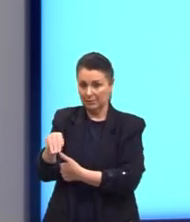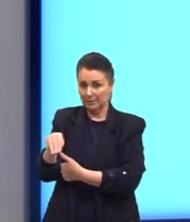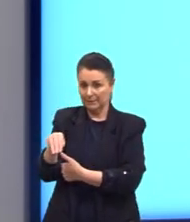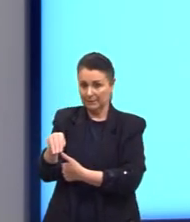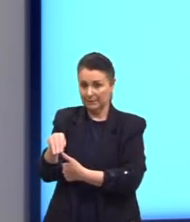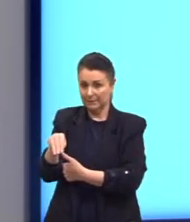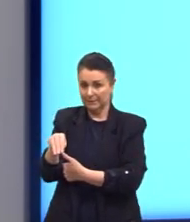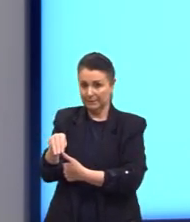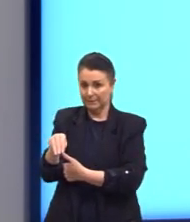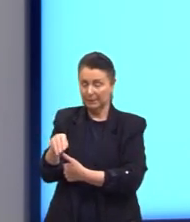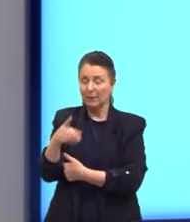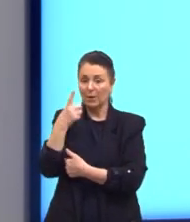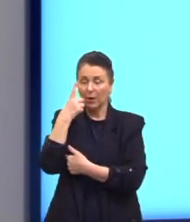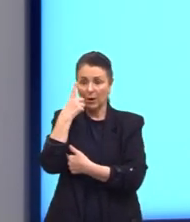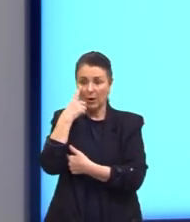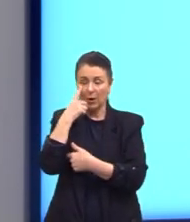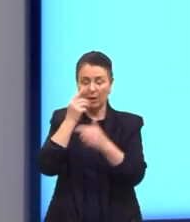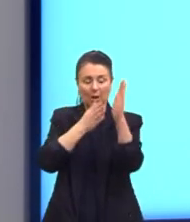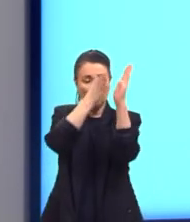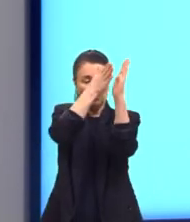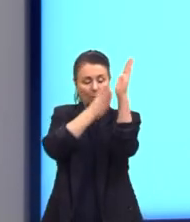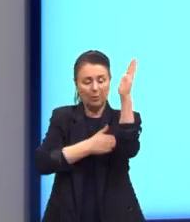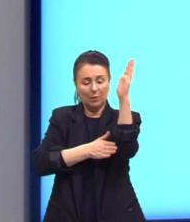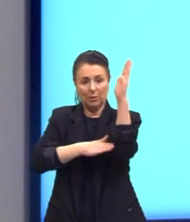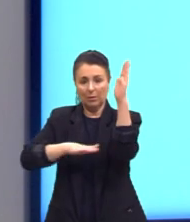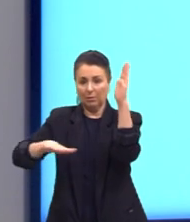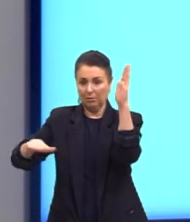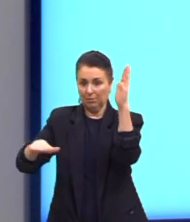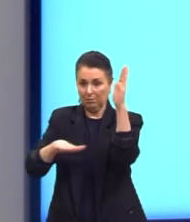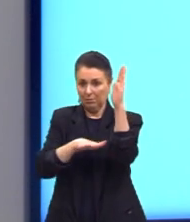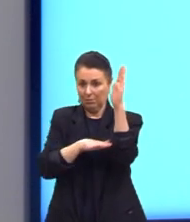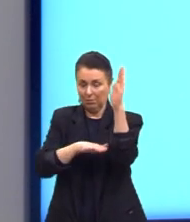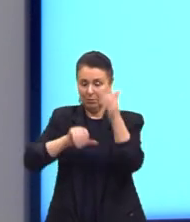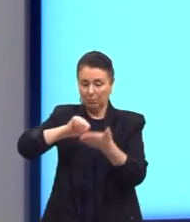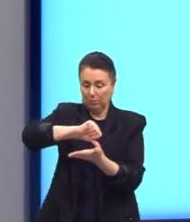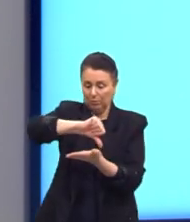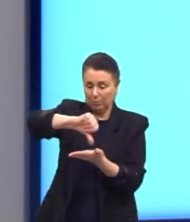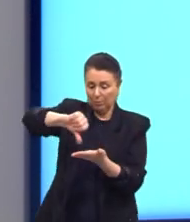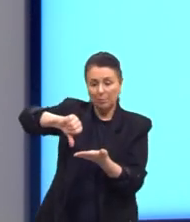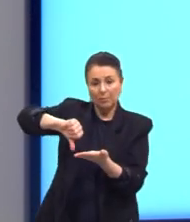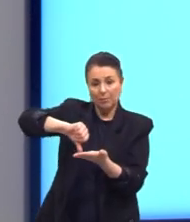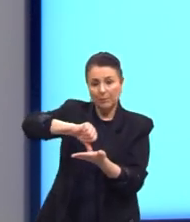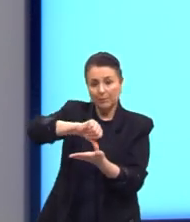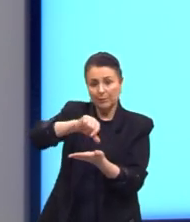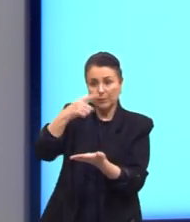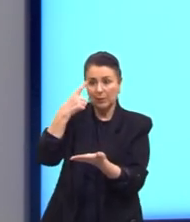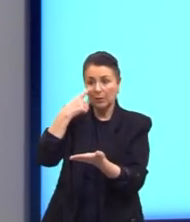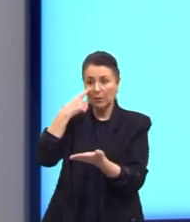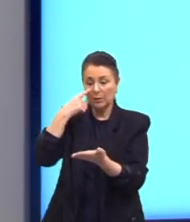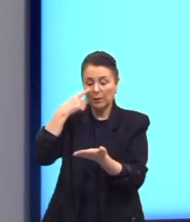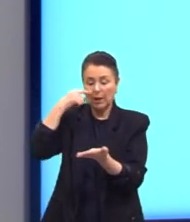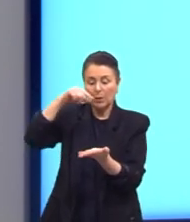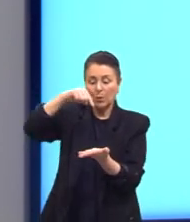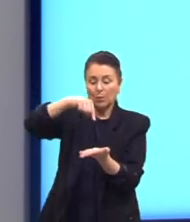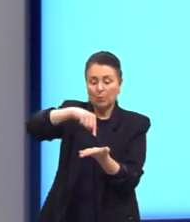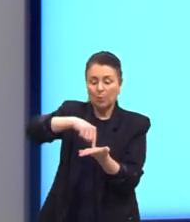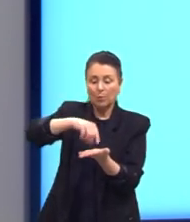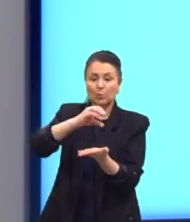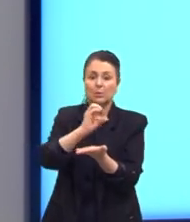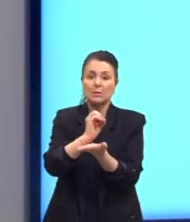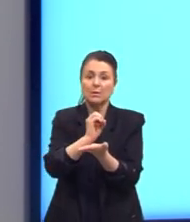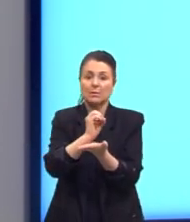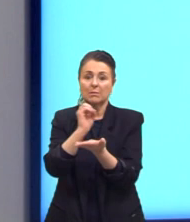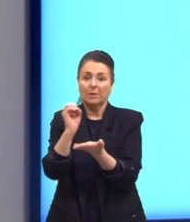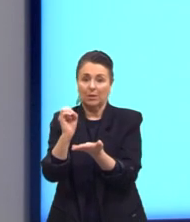Então, aqui nós temos o nosso plano cartesiano, né? Seria ali o mapa. Então, nós temos ali o ponto 0, 0, onde